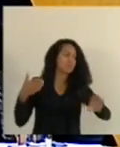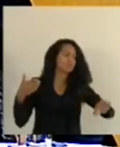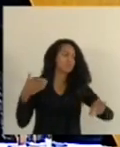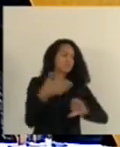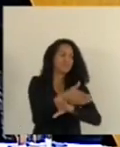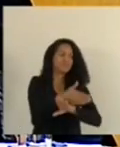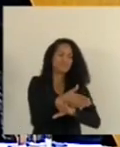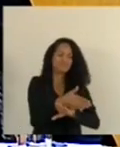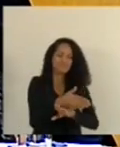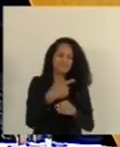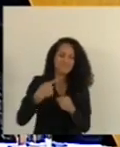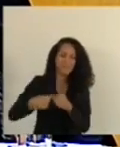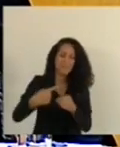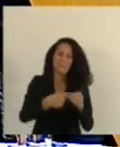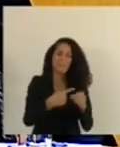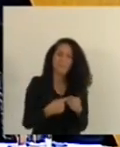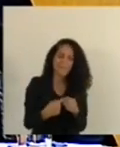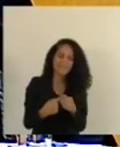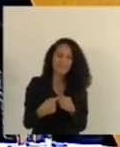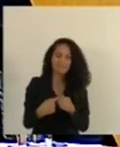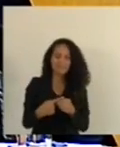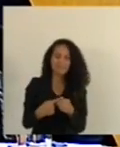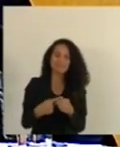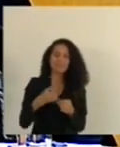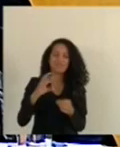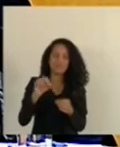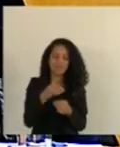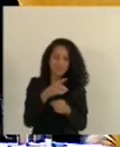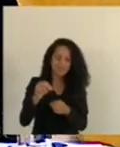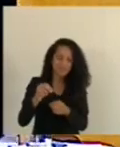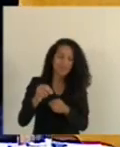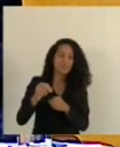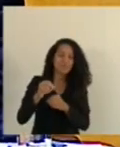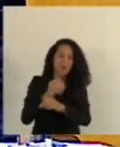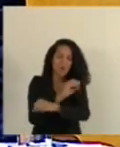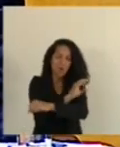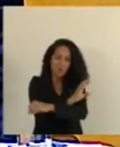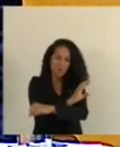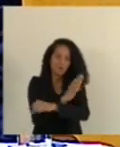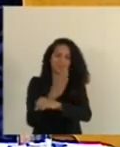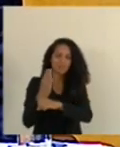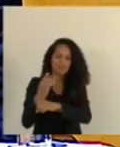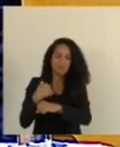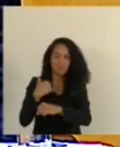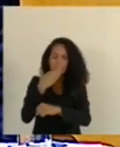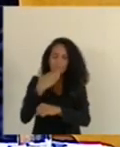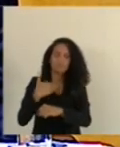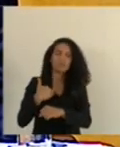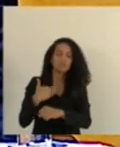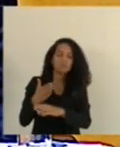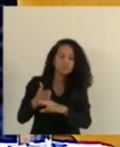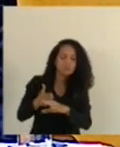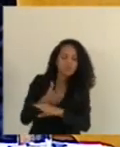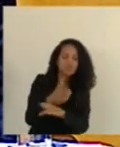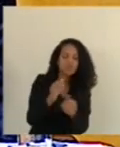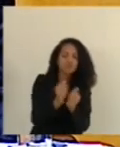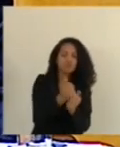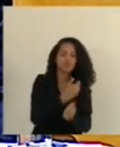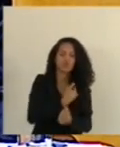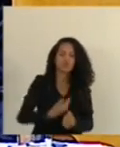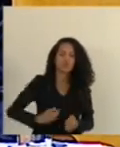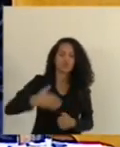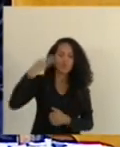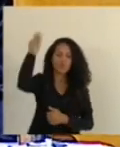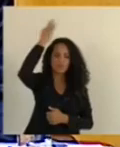Conceição da Barra onde a população local junto com o prefeito Mateuzinho nos solicitaram uma intervenção junto ao governo do estado